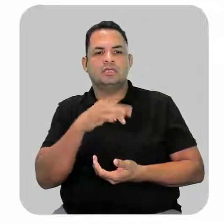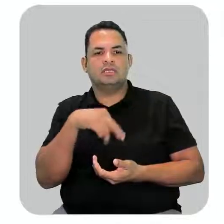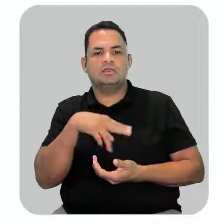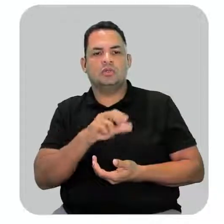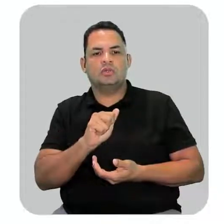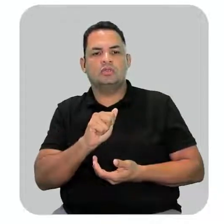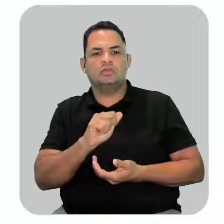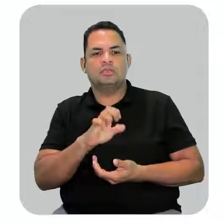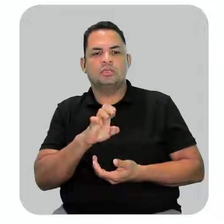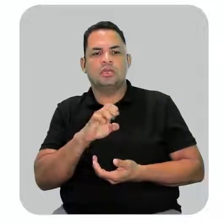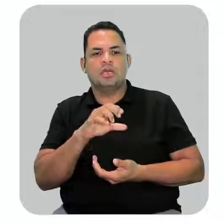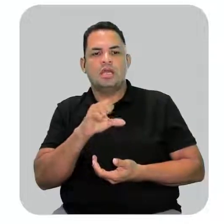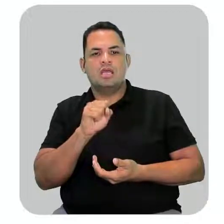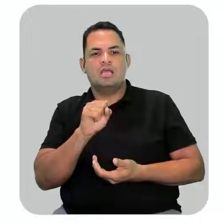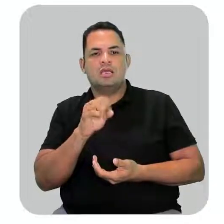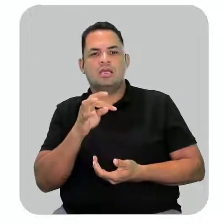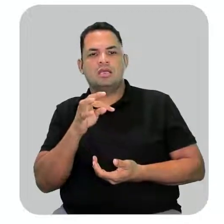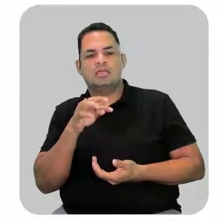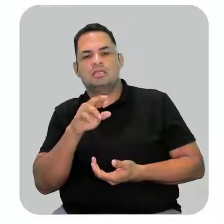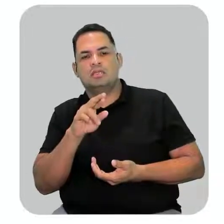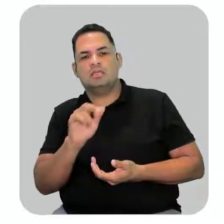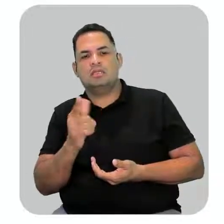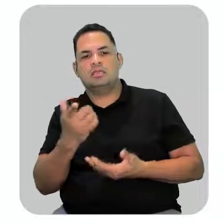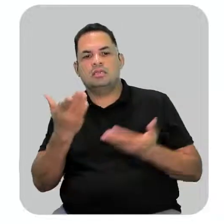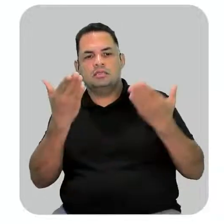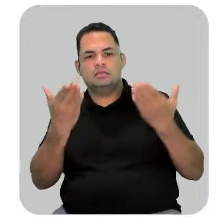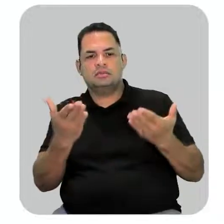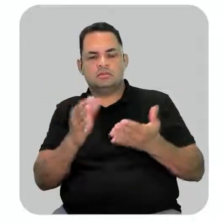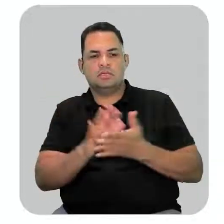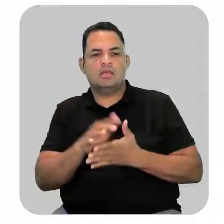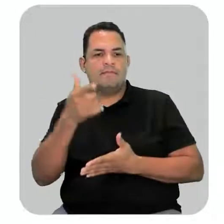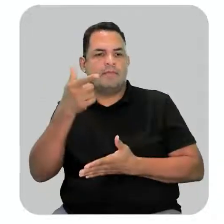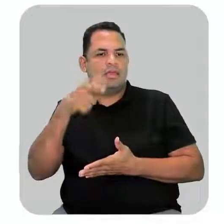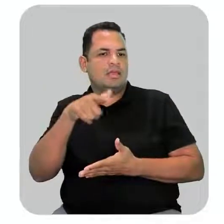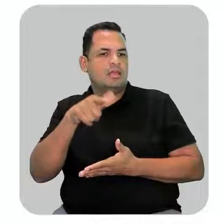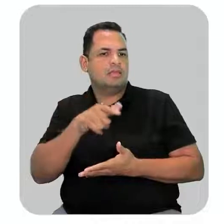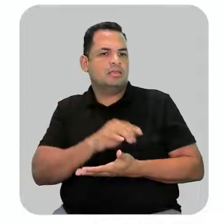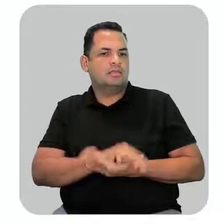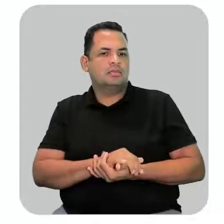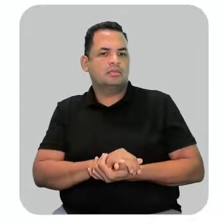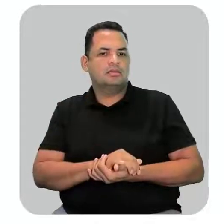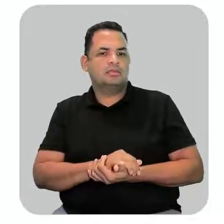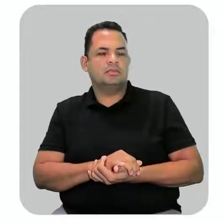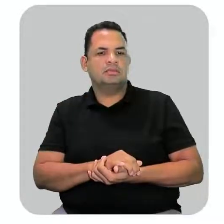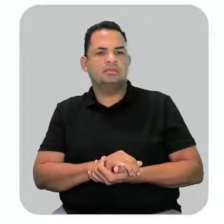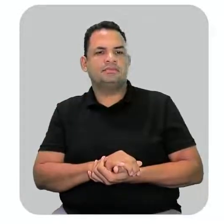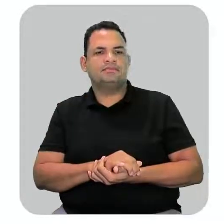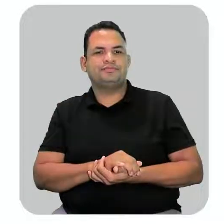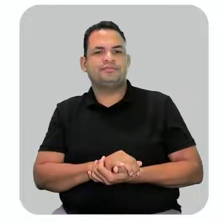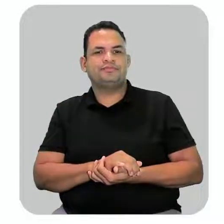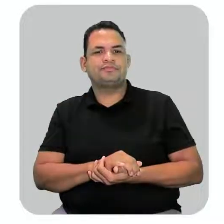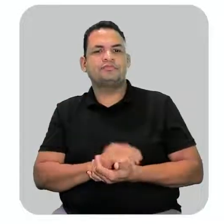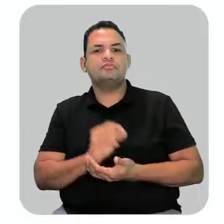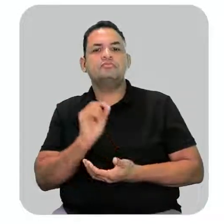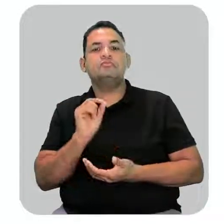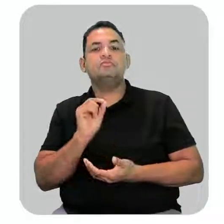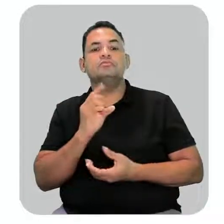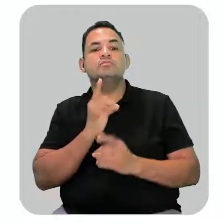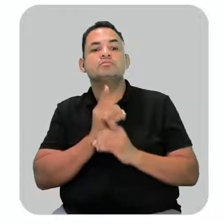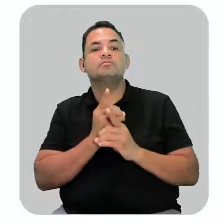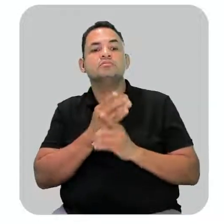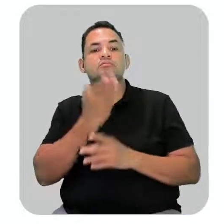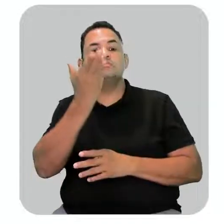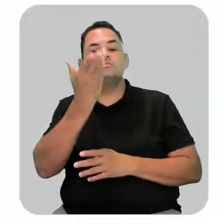e éster, que são as funções que se repetem. Mas vamos olhar aqui aonde elas se encontram.